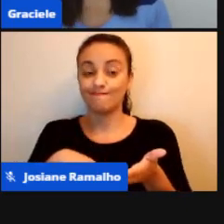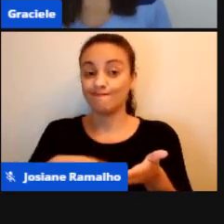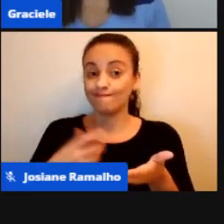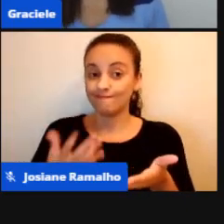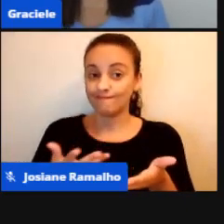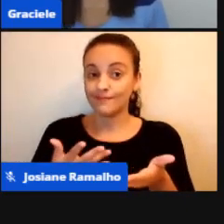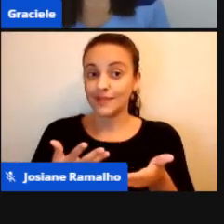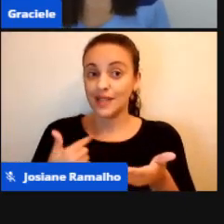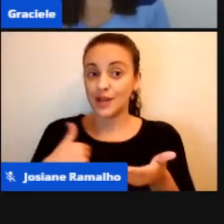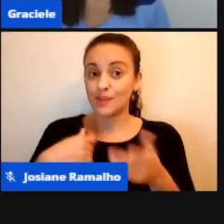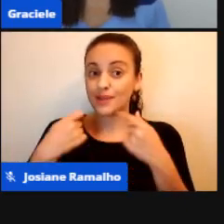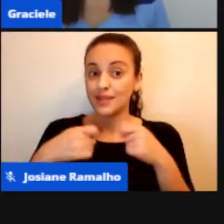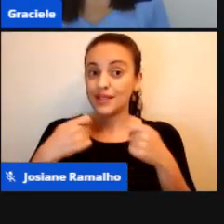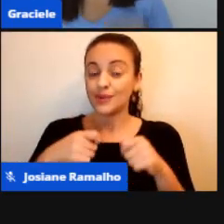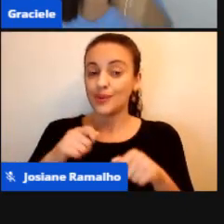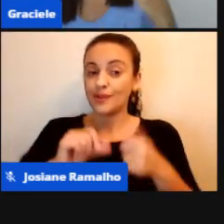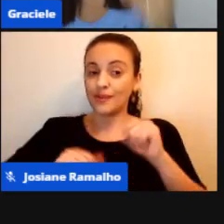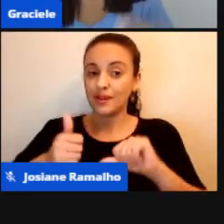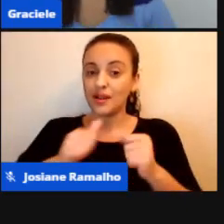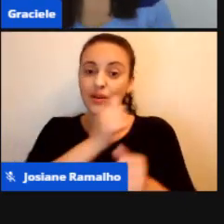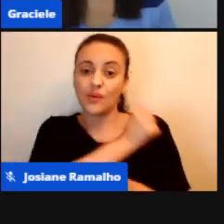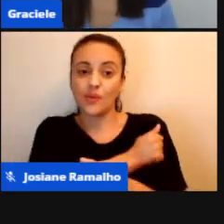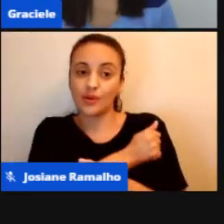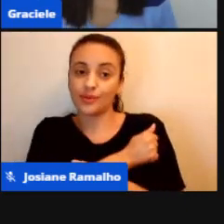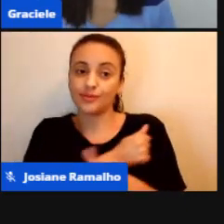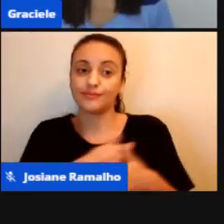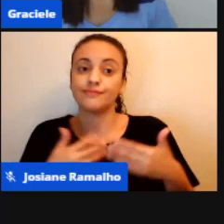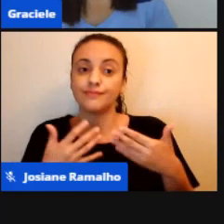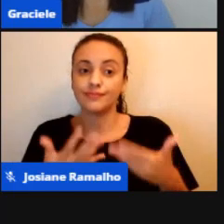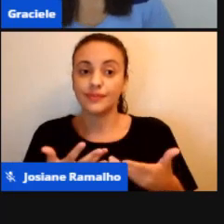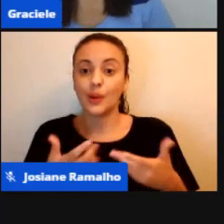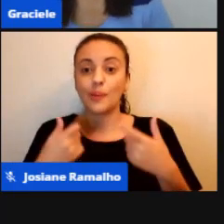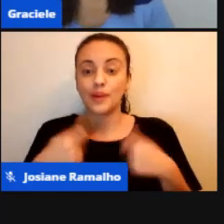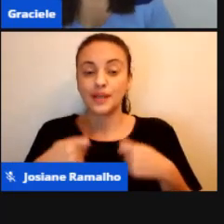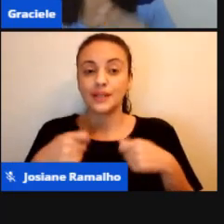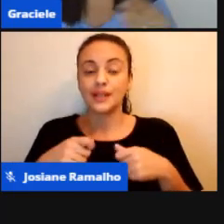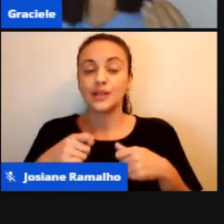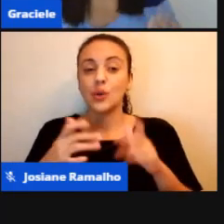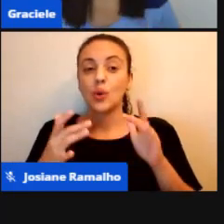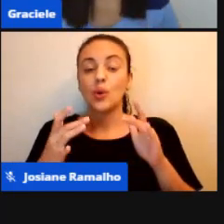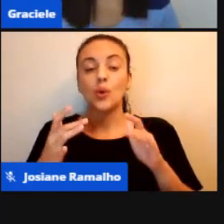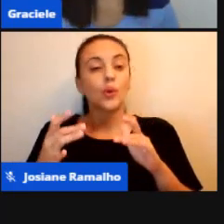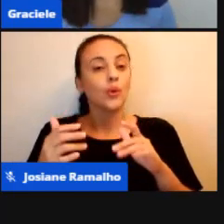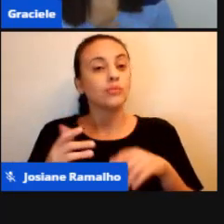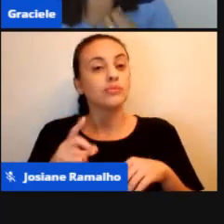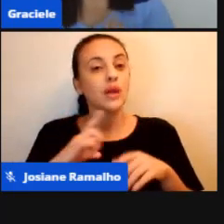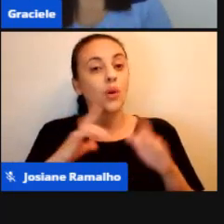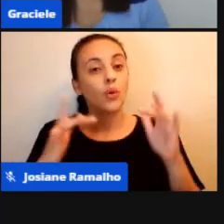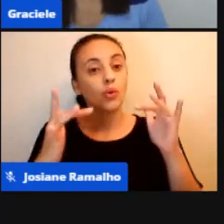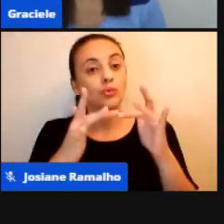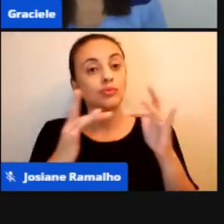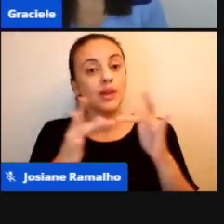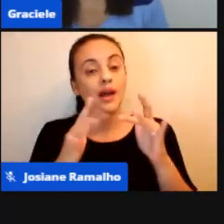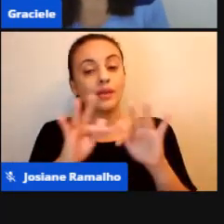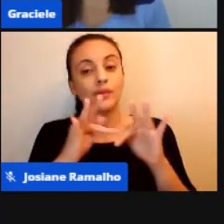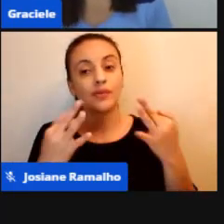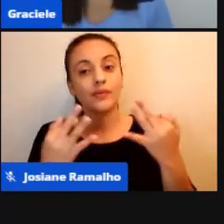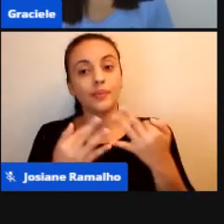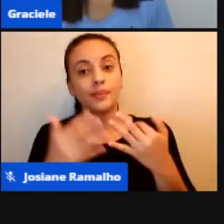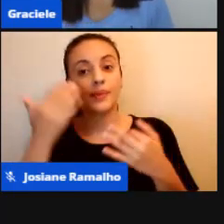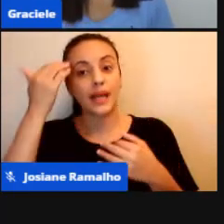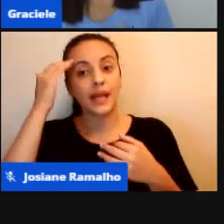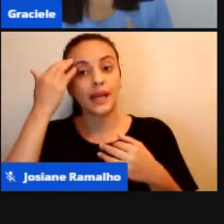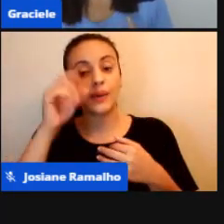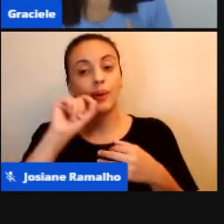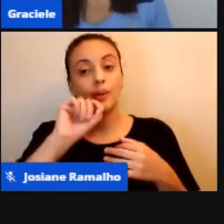forma de avaliar este aluno. Então, é o momento de entrar em contato com a família, saber o que está acontecendo, quais são as dificuldades.